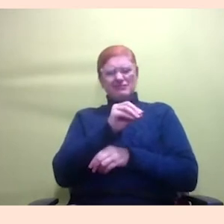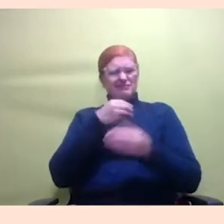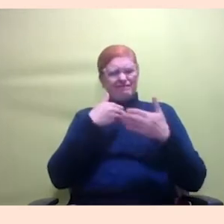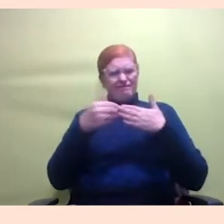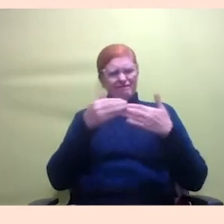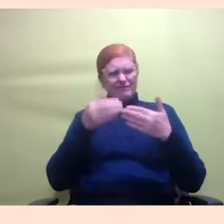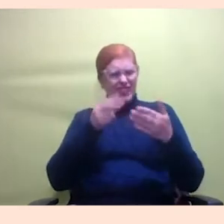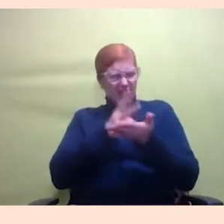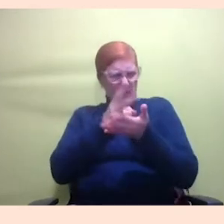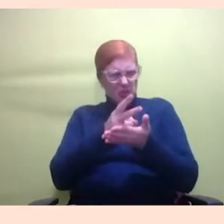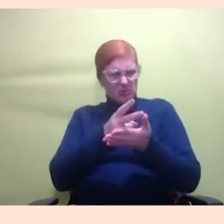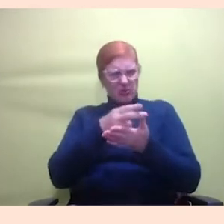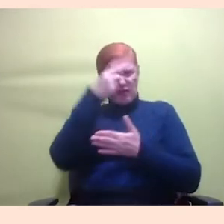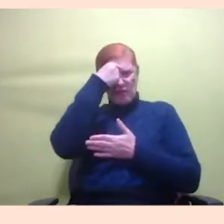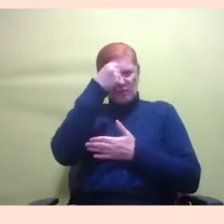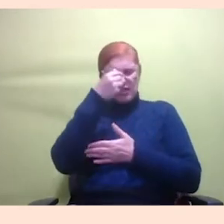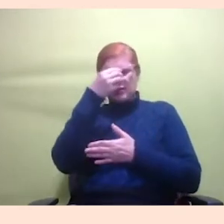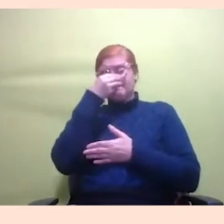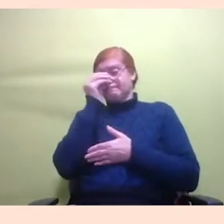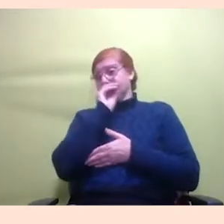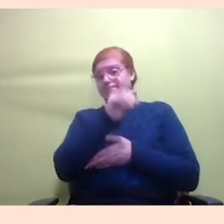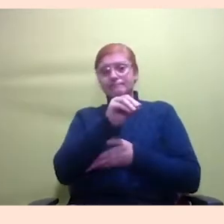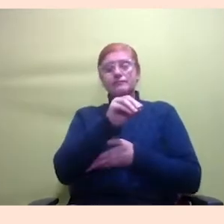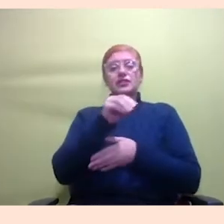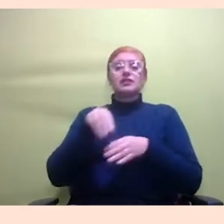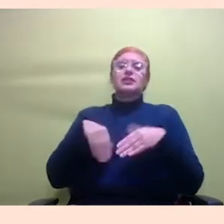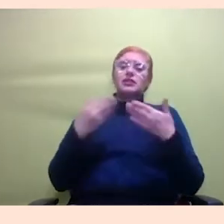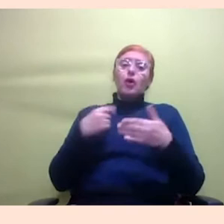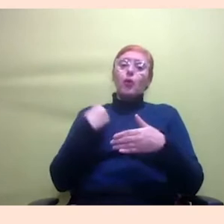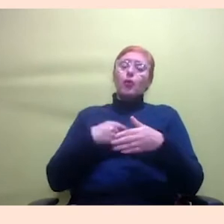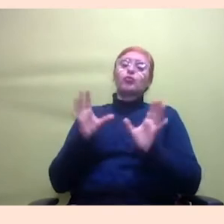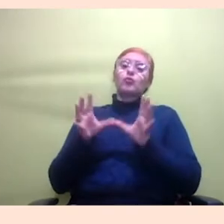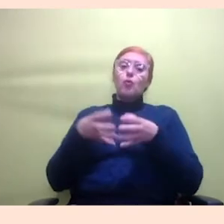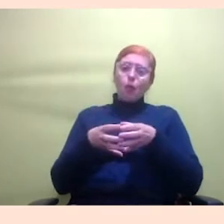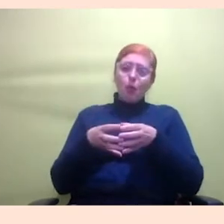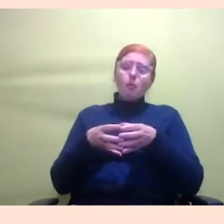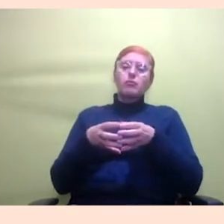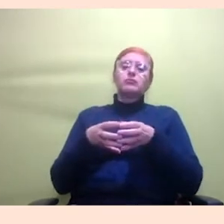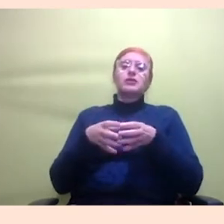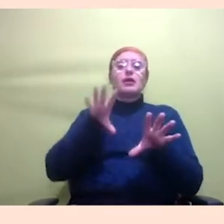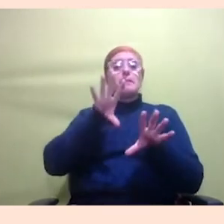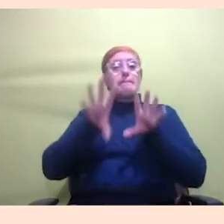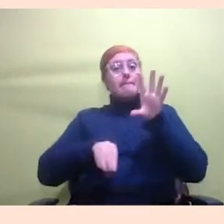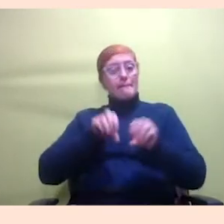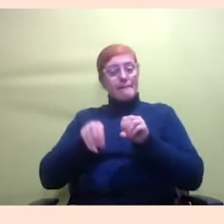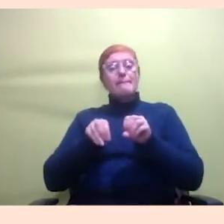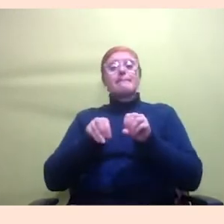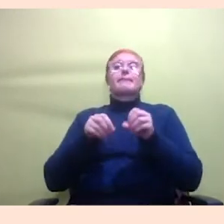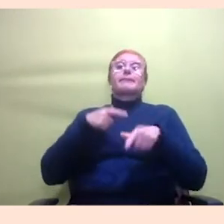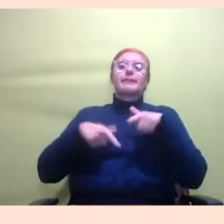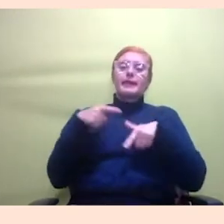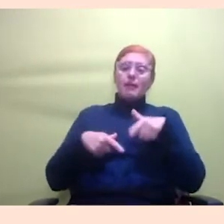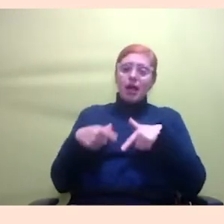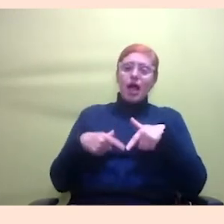orientandos e aí a gente começou a pegar esse trabalho com um pouco mais de mais